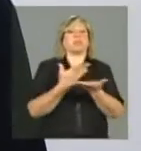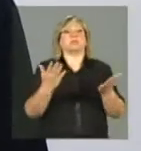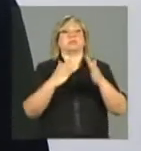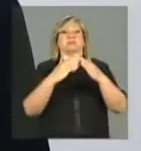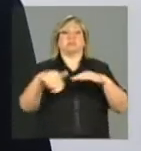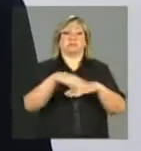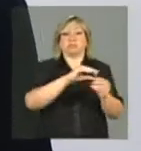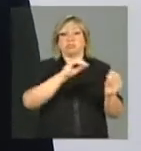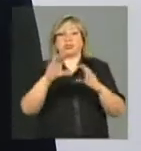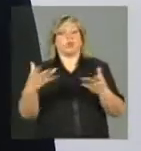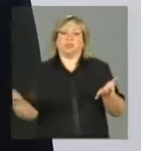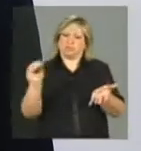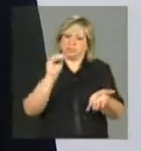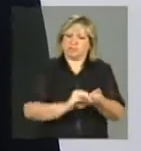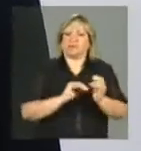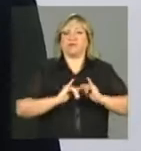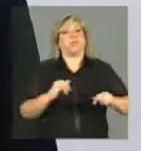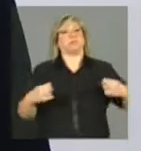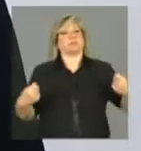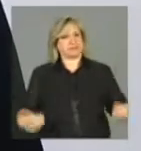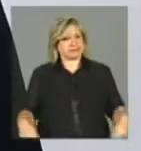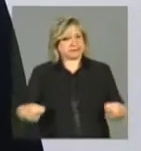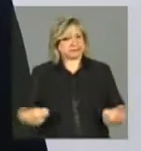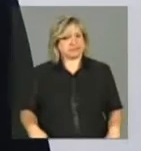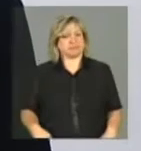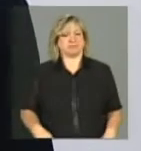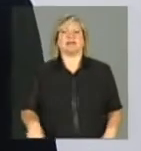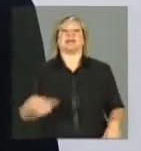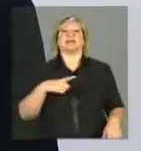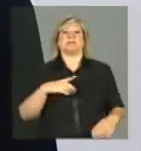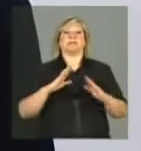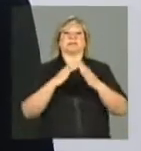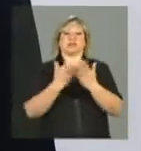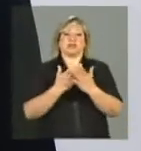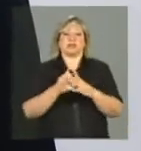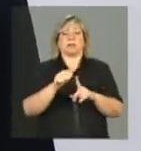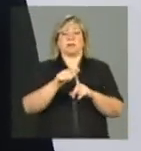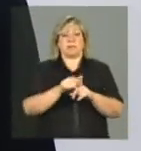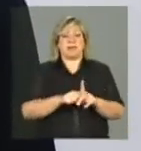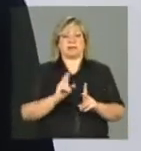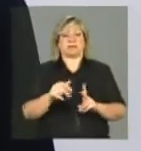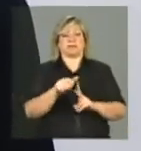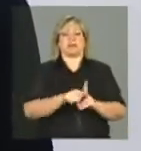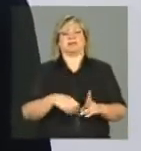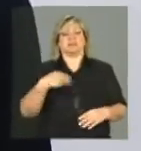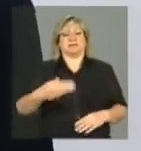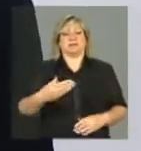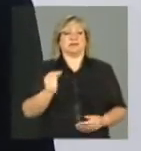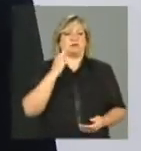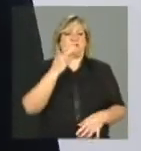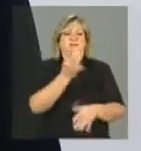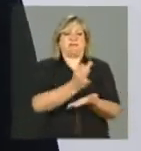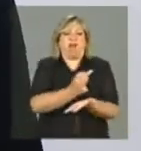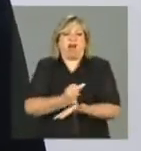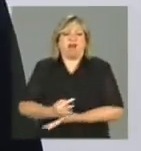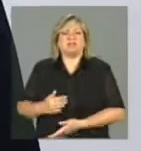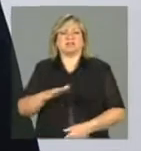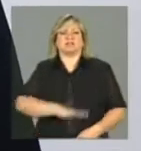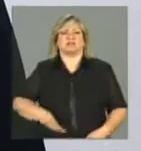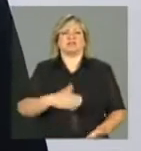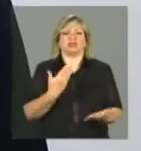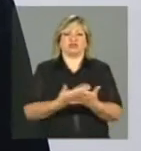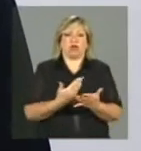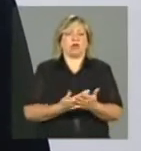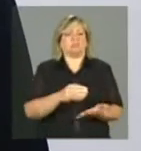bimestral, que registra, mês a mês, a escola, a frequência escolar daquelas crianças, o motivo